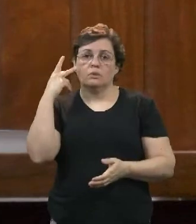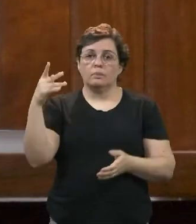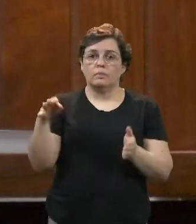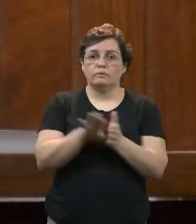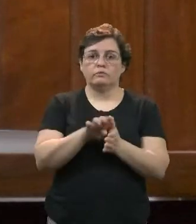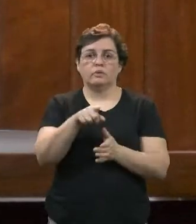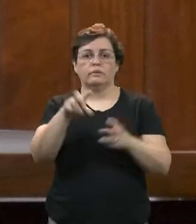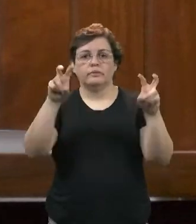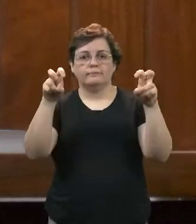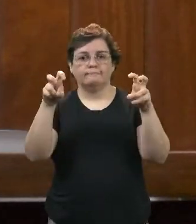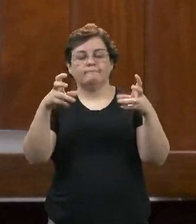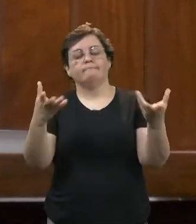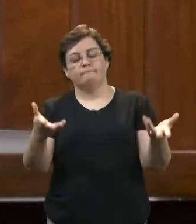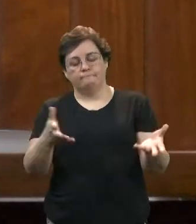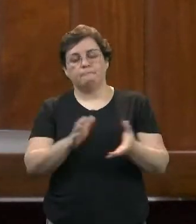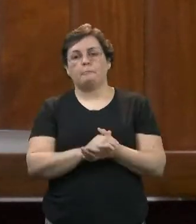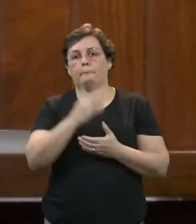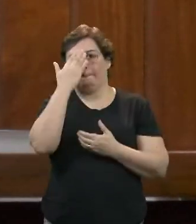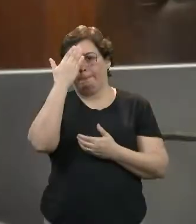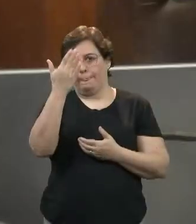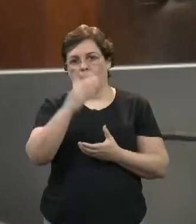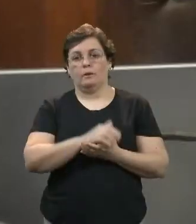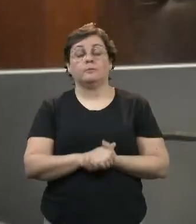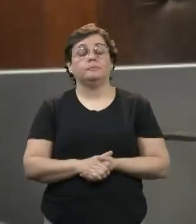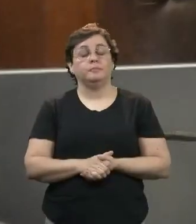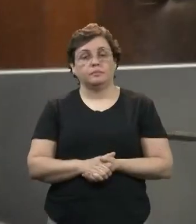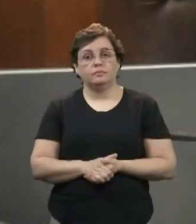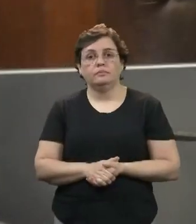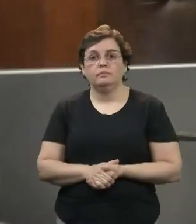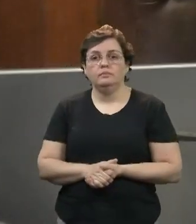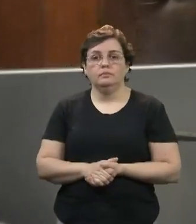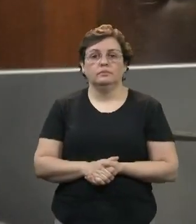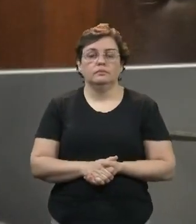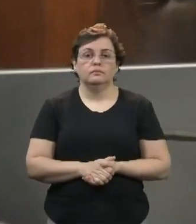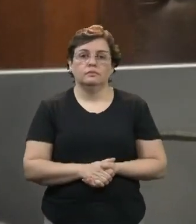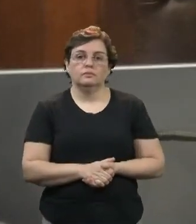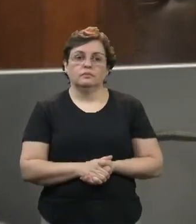tema. Muito obrigado, Rafael. Obrigado, Marcos. Obrigado.